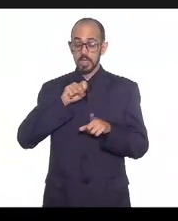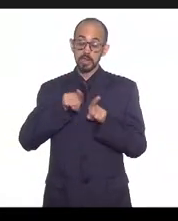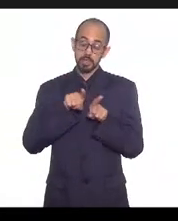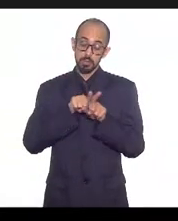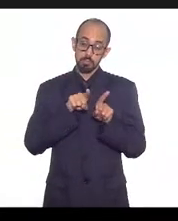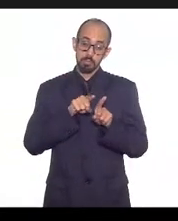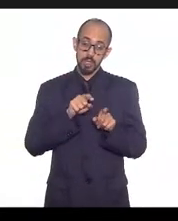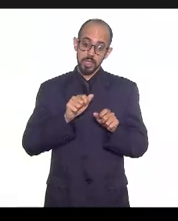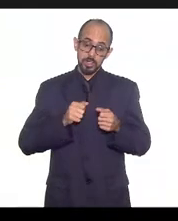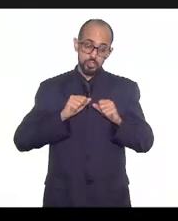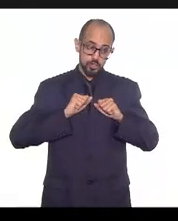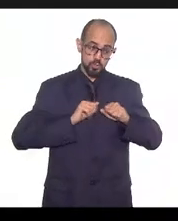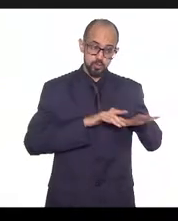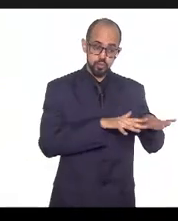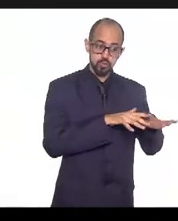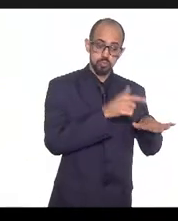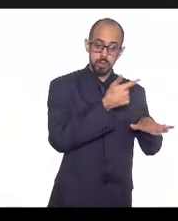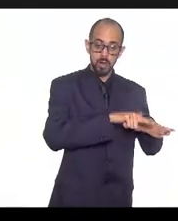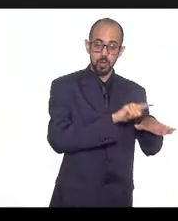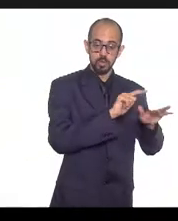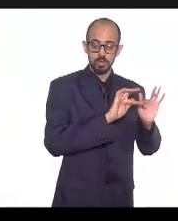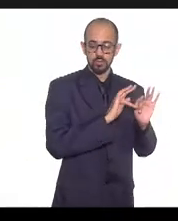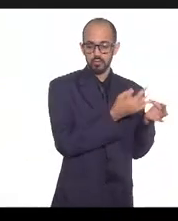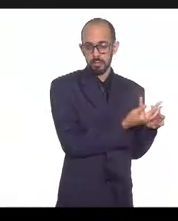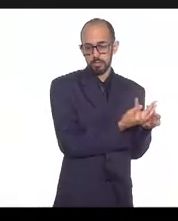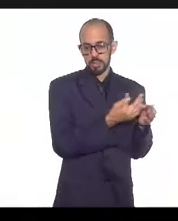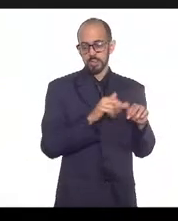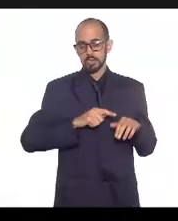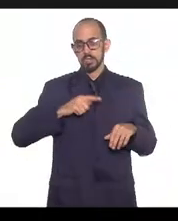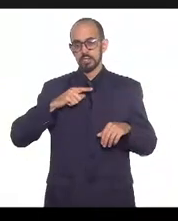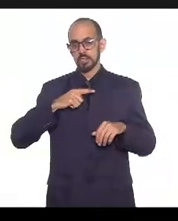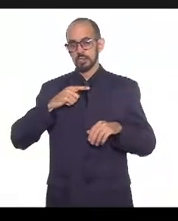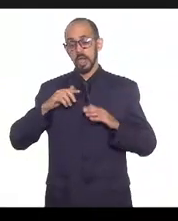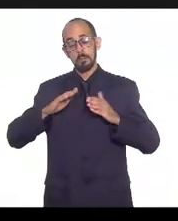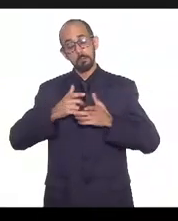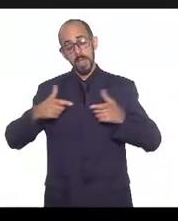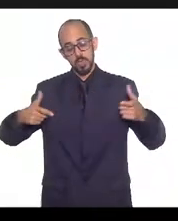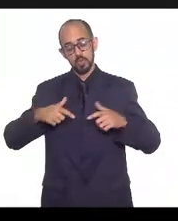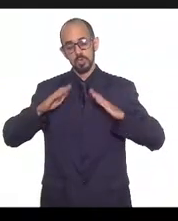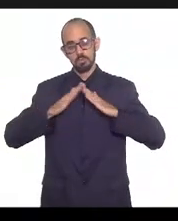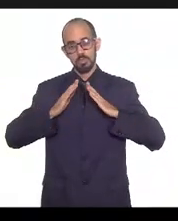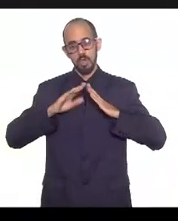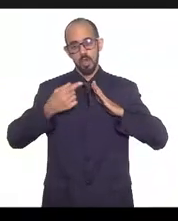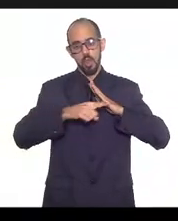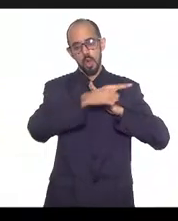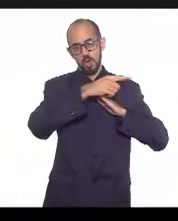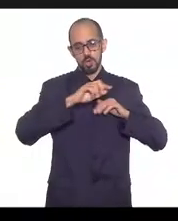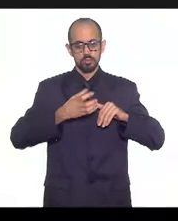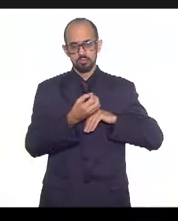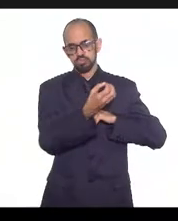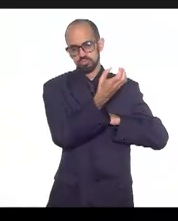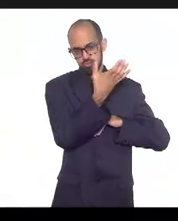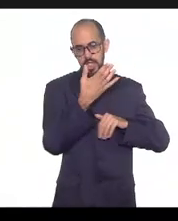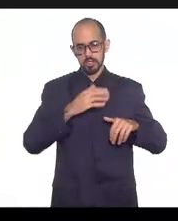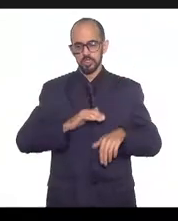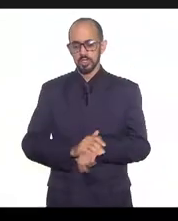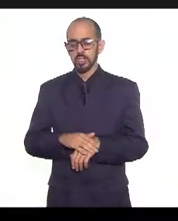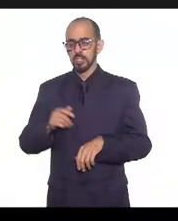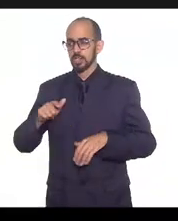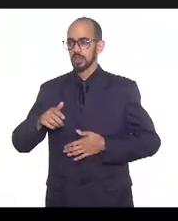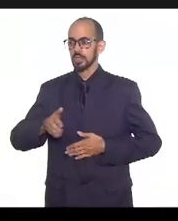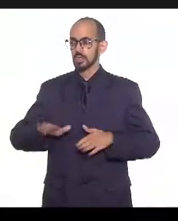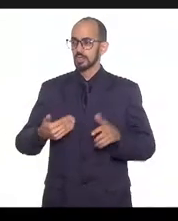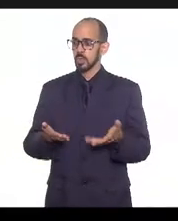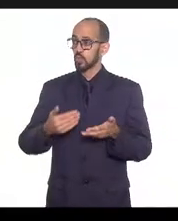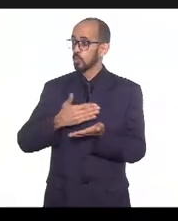de suas casas para o trabalho e são longas distâncias. Então, eles estão dentro de um Plano Nacional de Imunização e foram colocados mais à frente. no início,